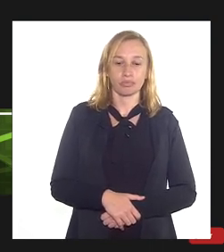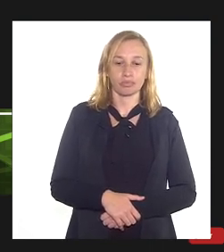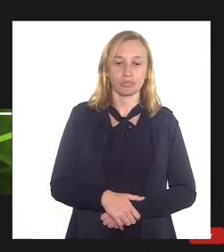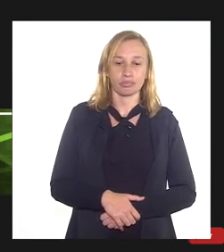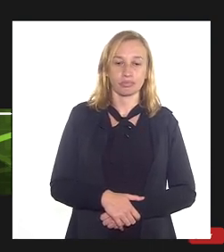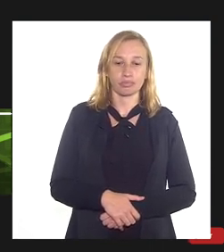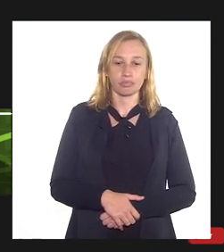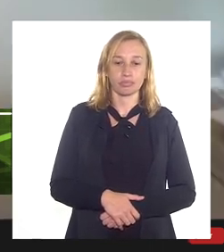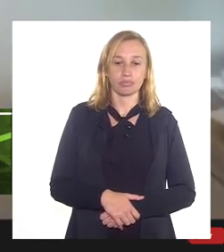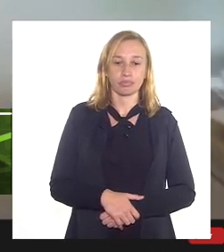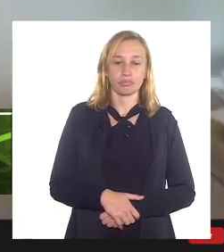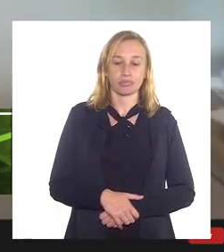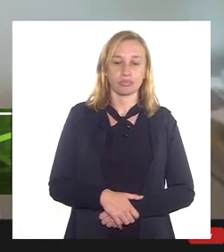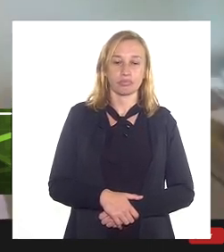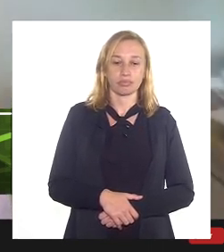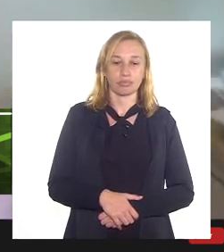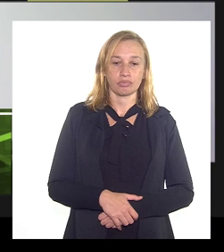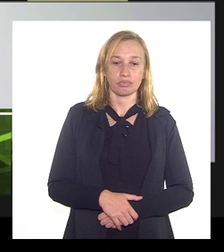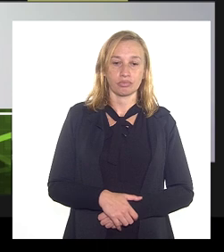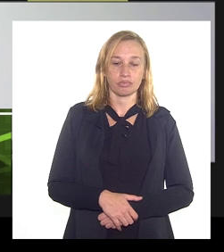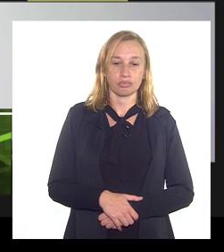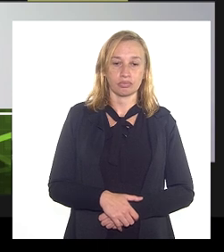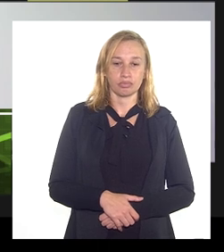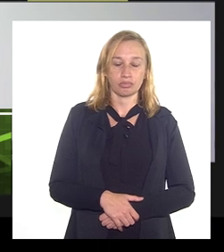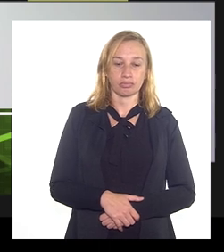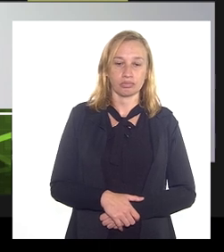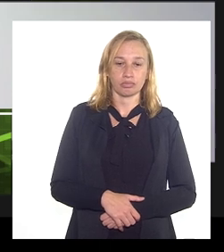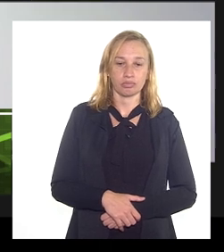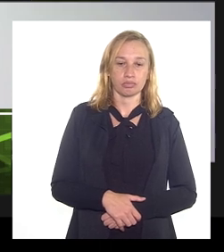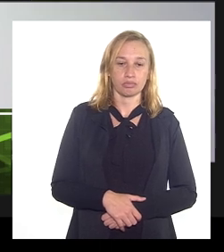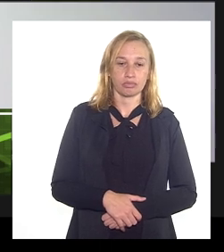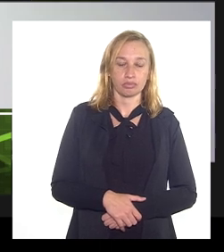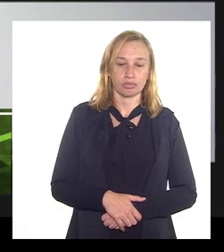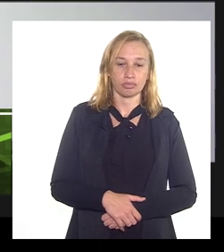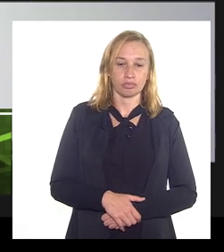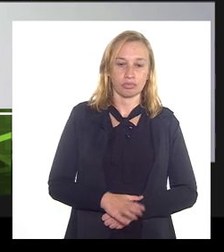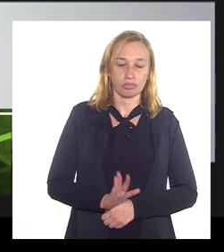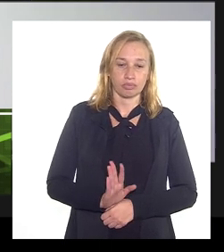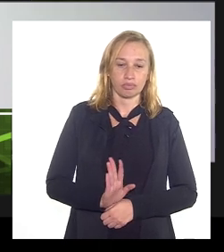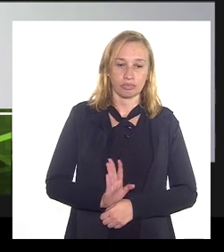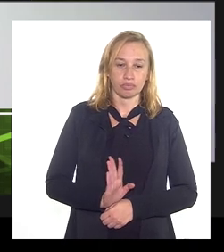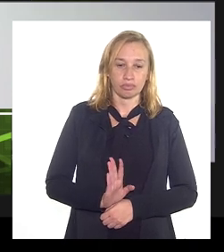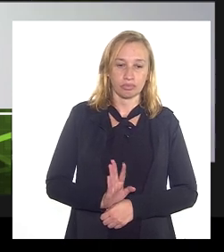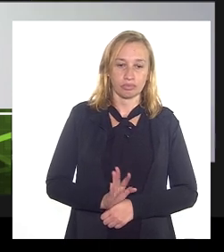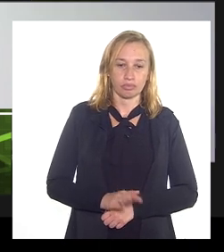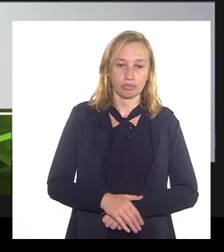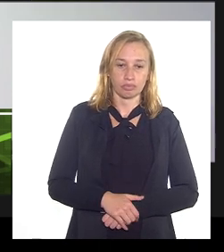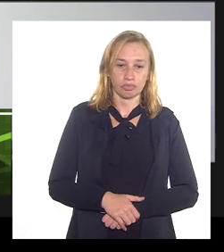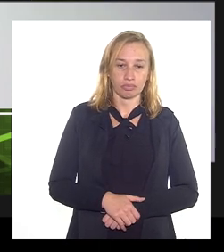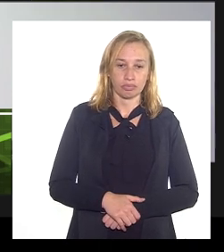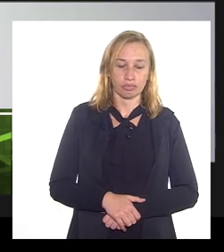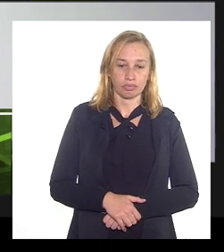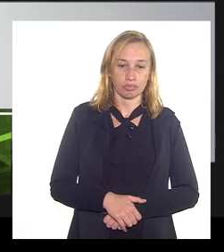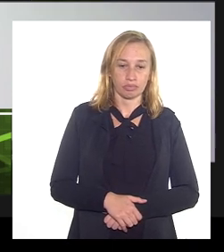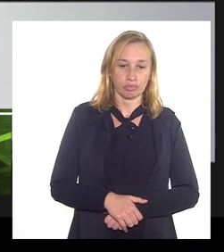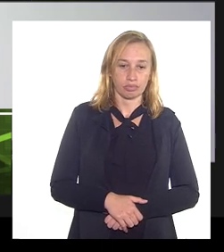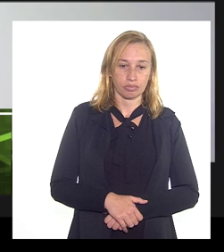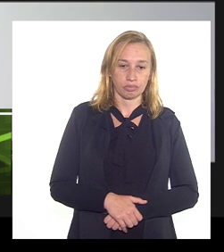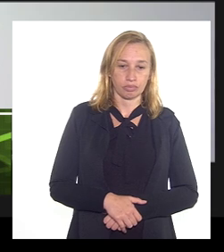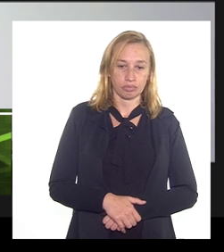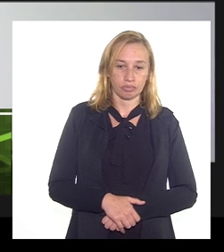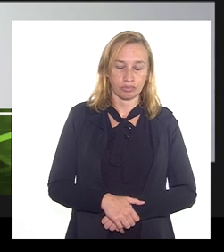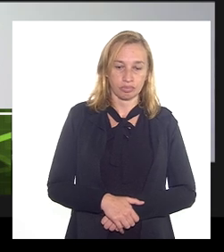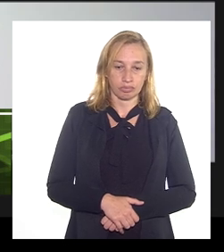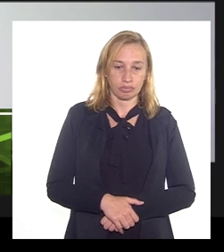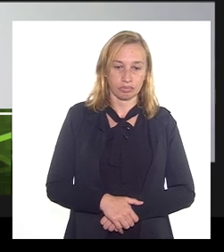a espada para responder ou fazer logo a segunda pergunta não não não vamos para que a pergunta é grande senão o outro lado